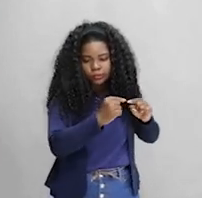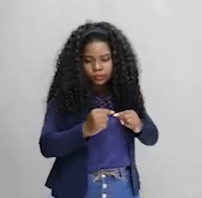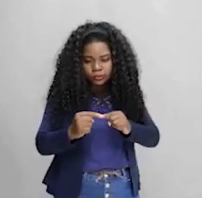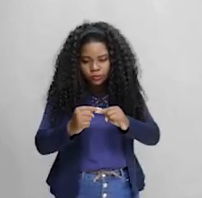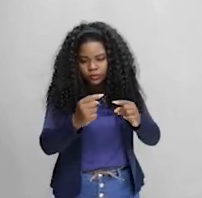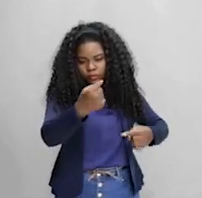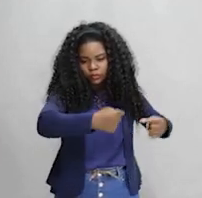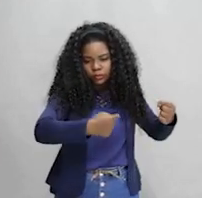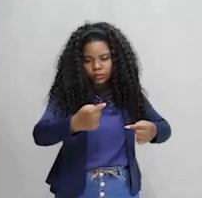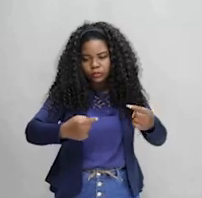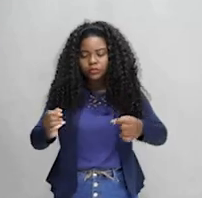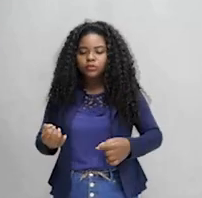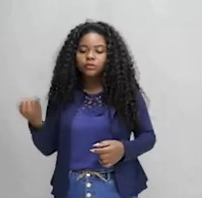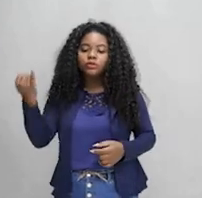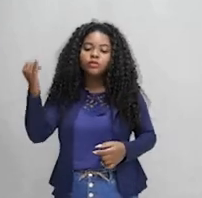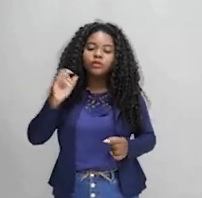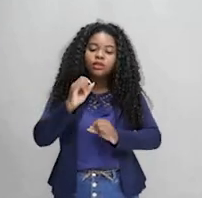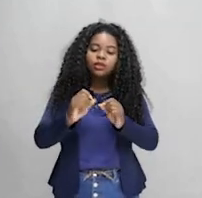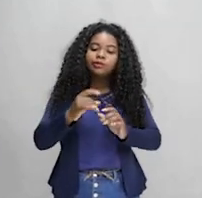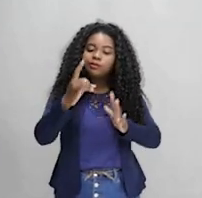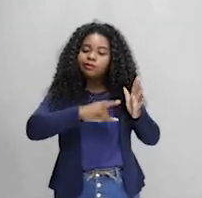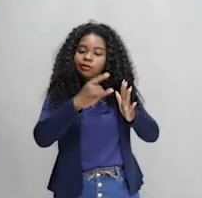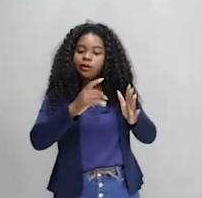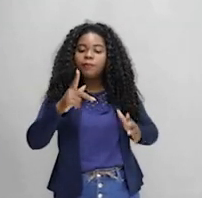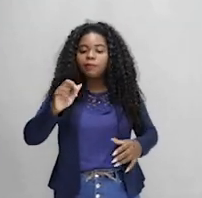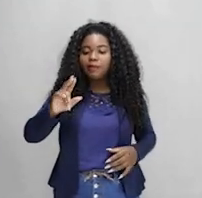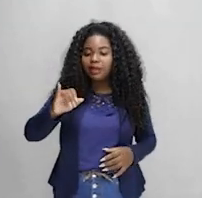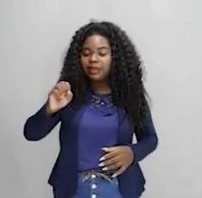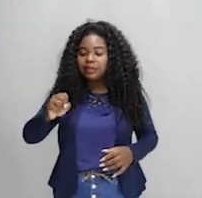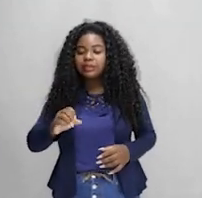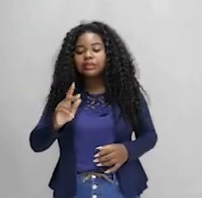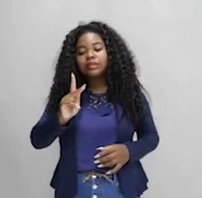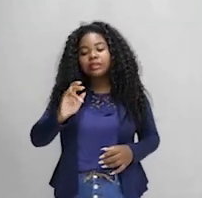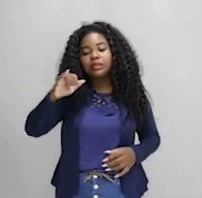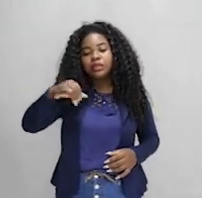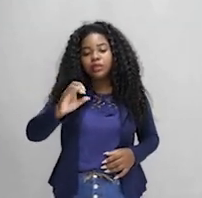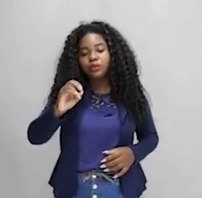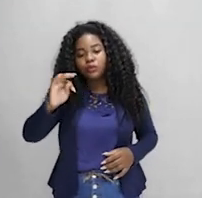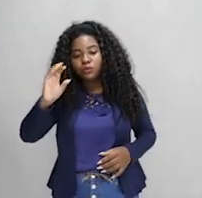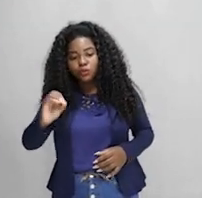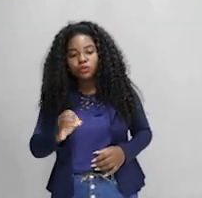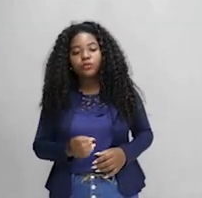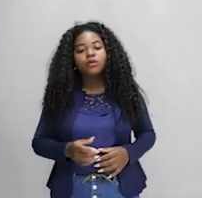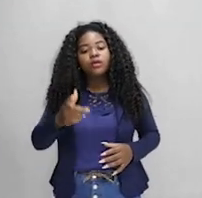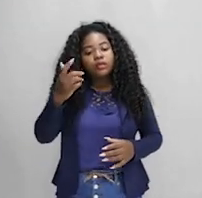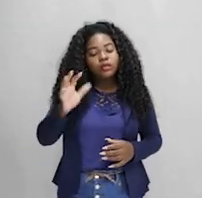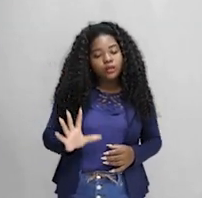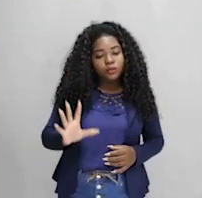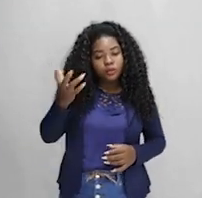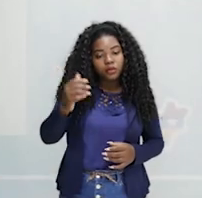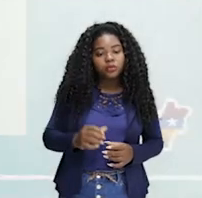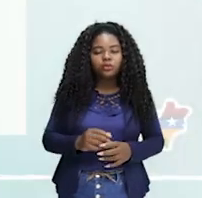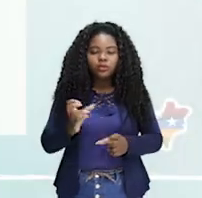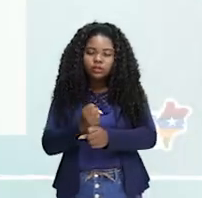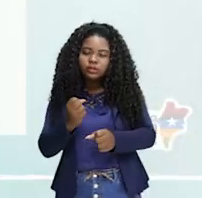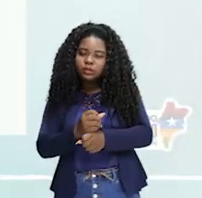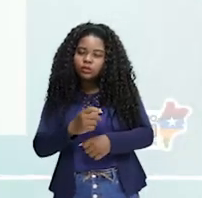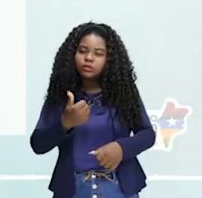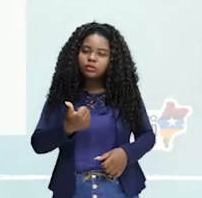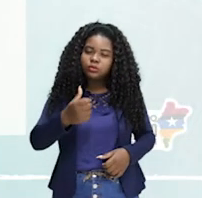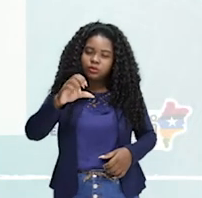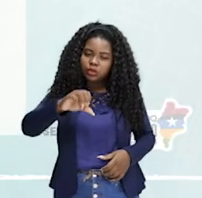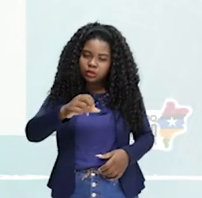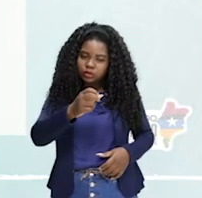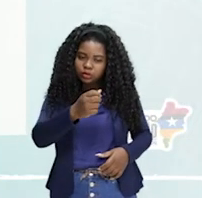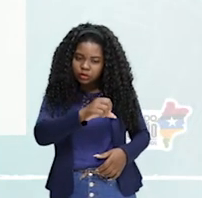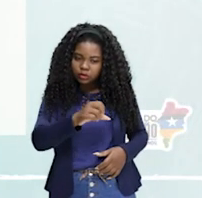Protocolo de Quioto e o Acordo de Paris, galera. Está certo? Só para a gente ver, por exemplo, desde 1995, vem acontecendo, tendo